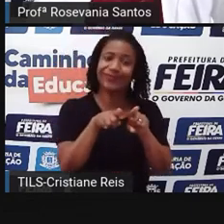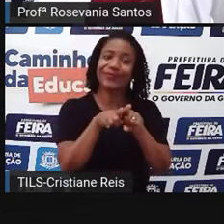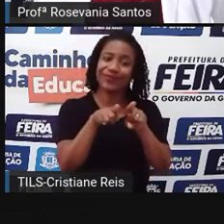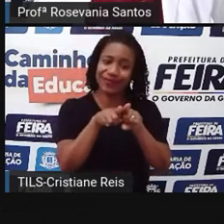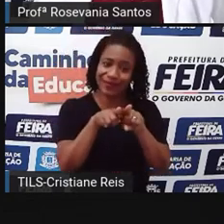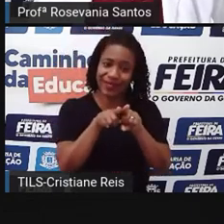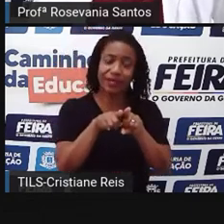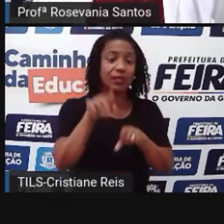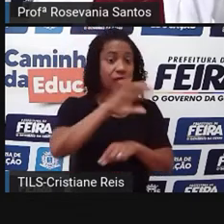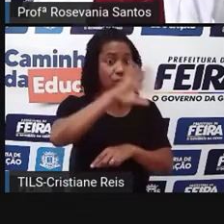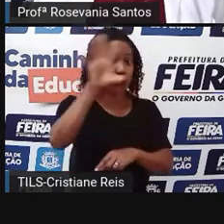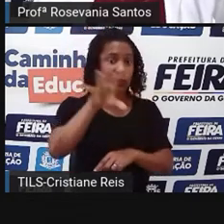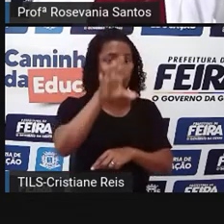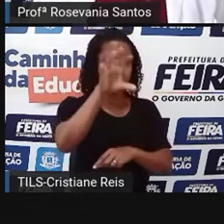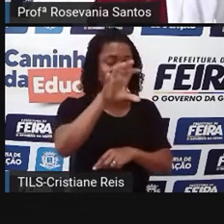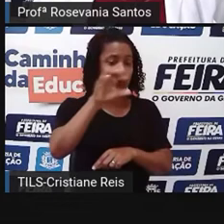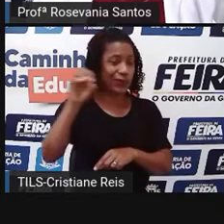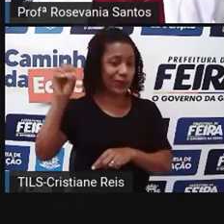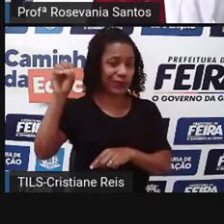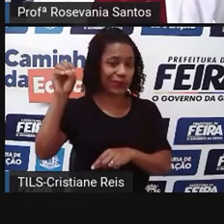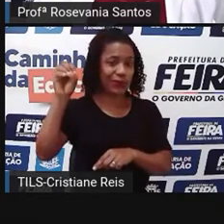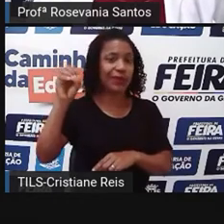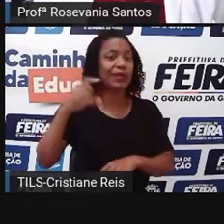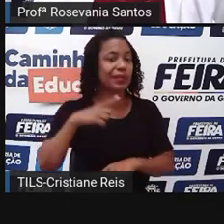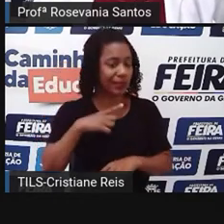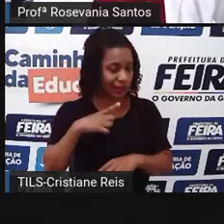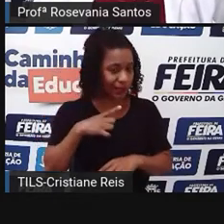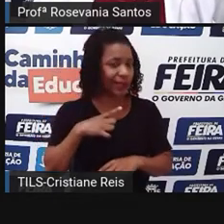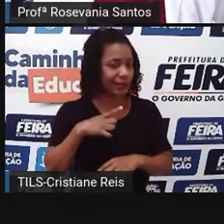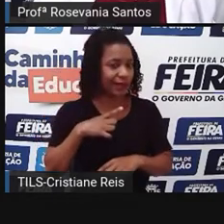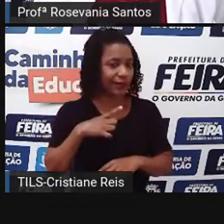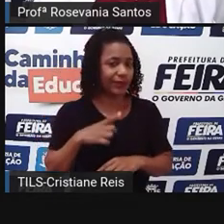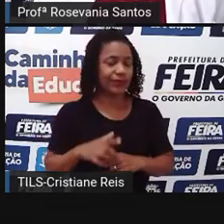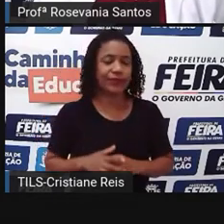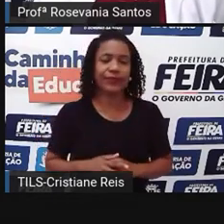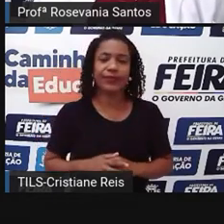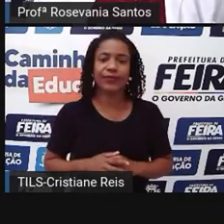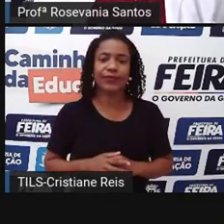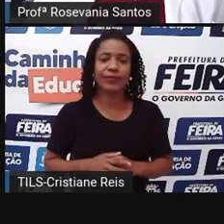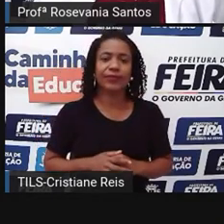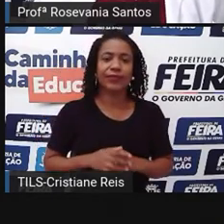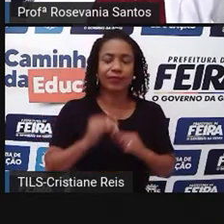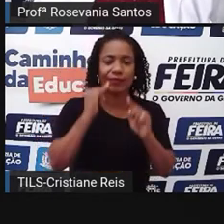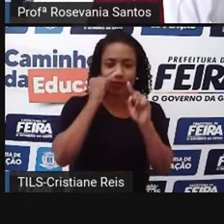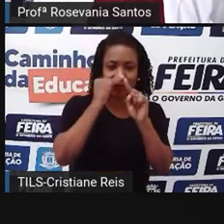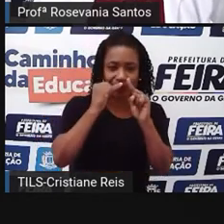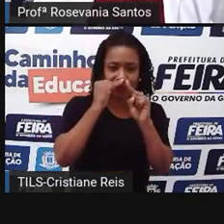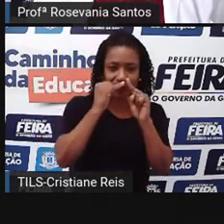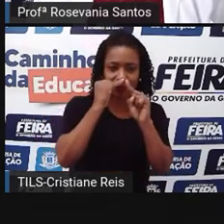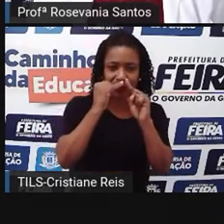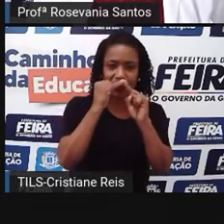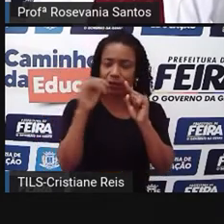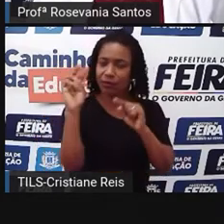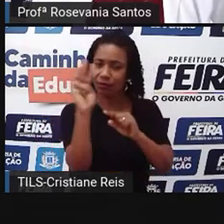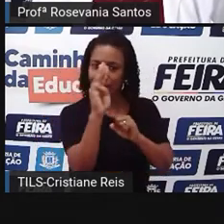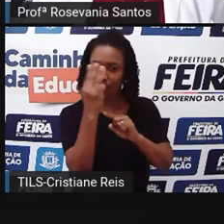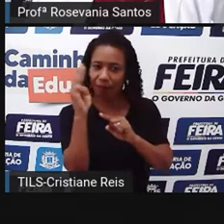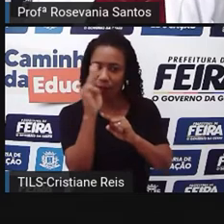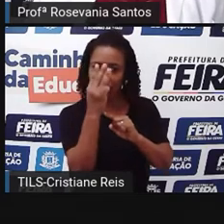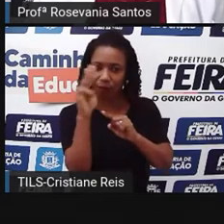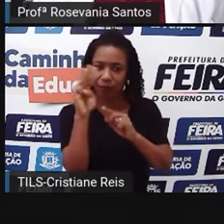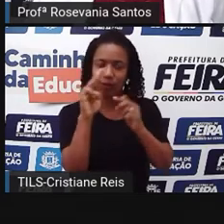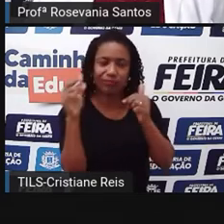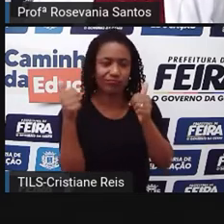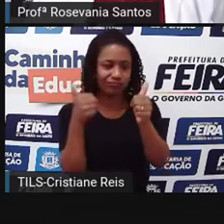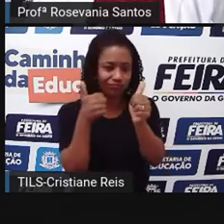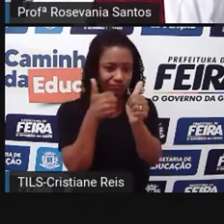região centro-oeste, viu? E aí, até, embora eu seja assim, um pedacinho lá do Maranhão também entra nessa